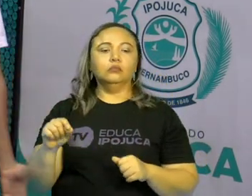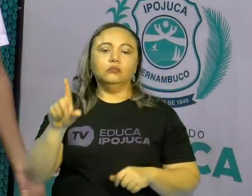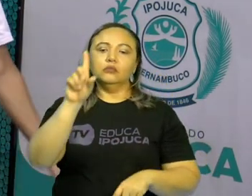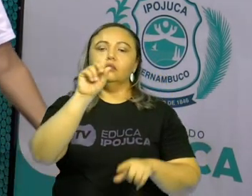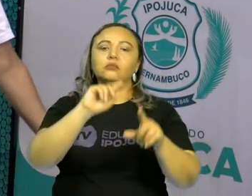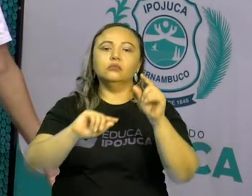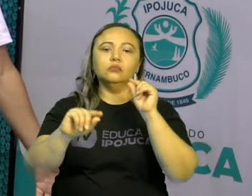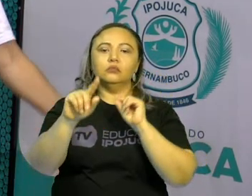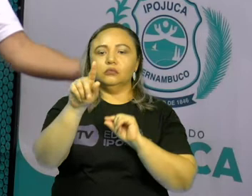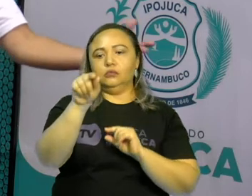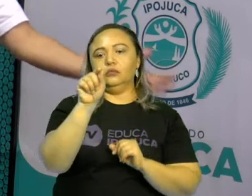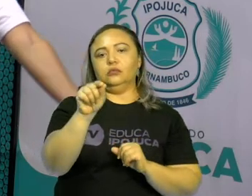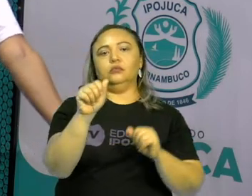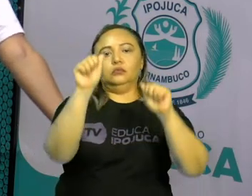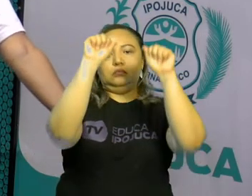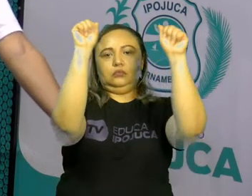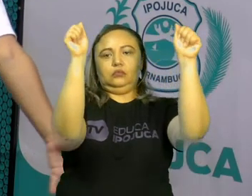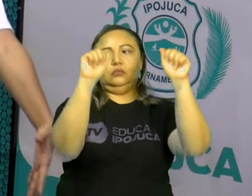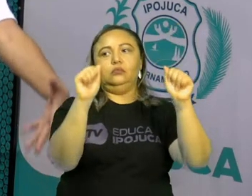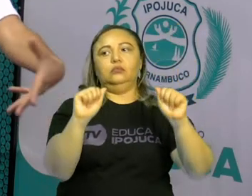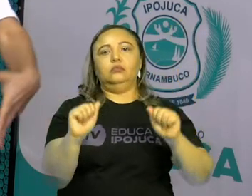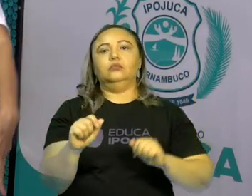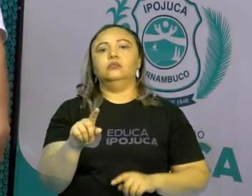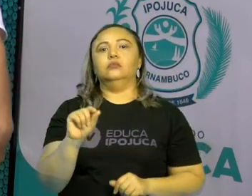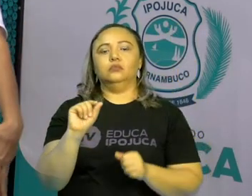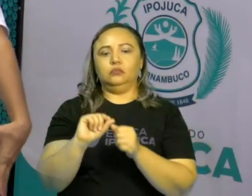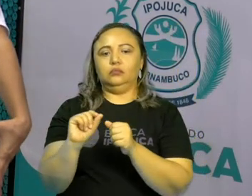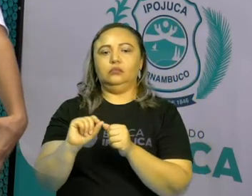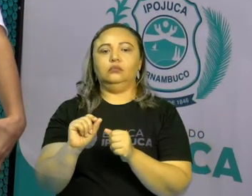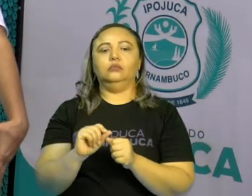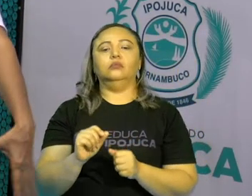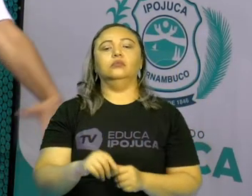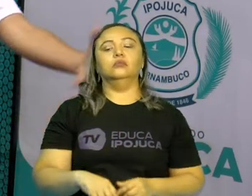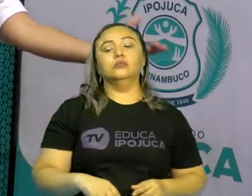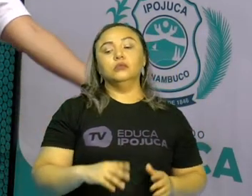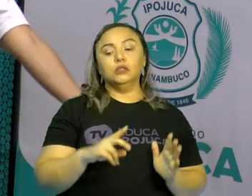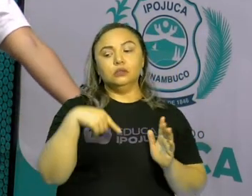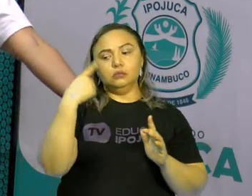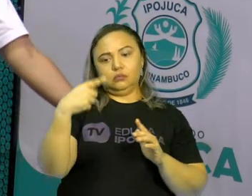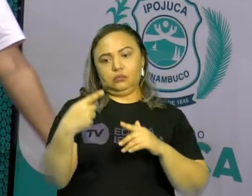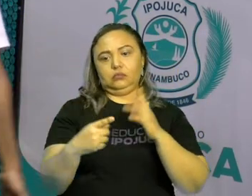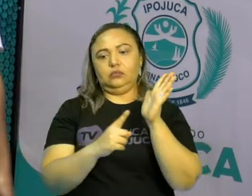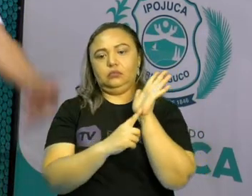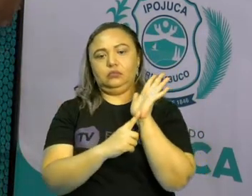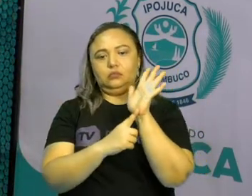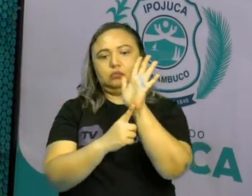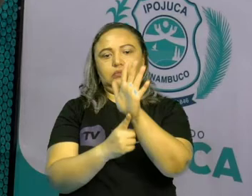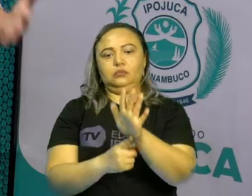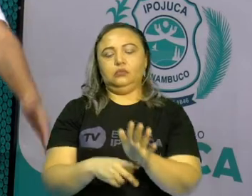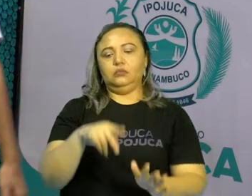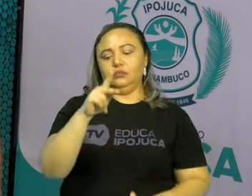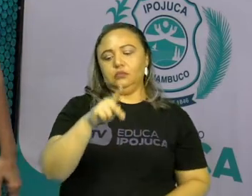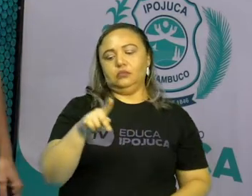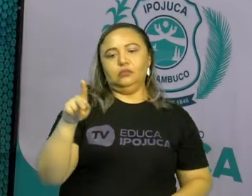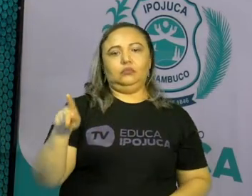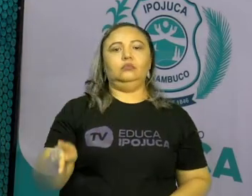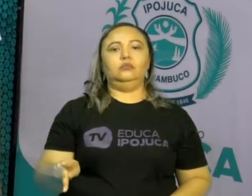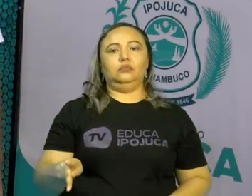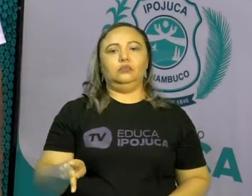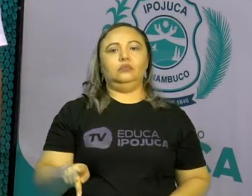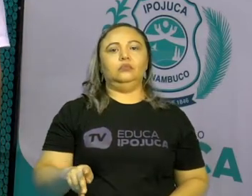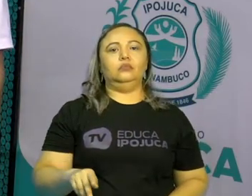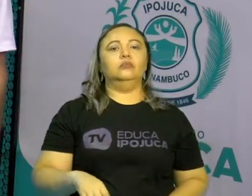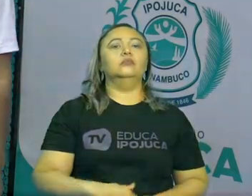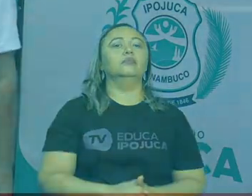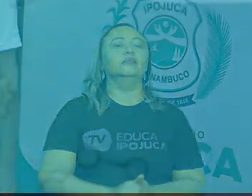escolher um tipo de arte, vai reproduzir, vai mostrar para a sua professora, para as pessoas da sua casa e até a próxima aula.